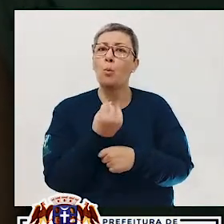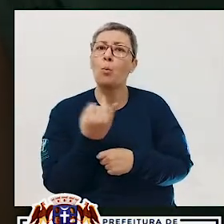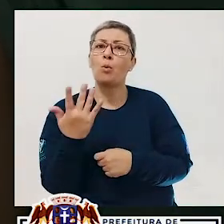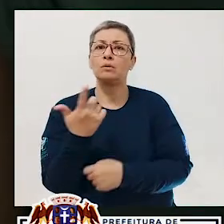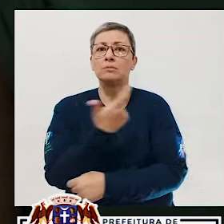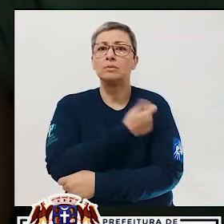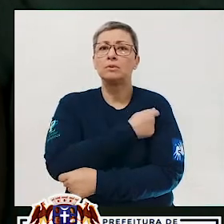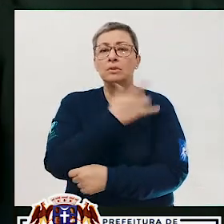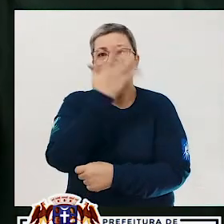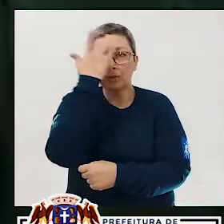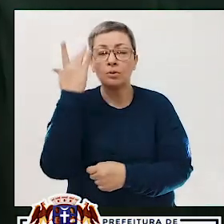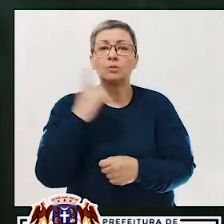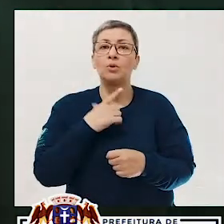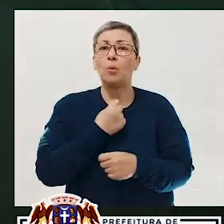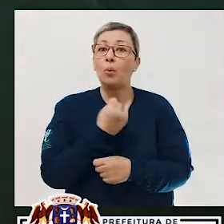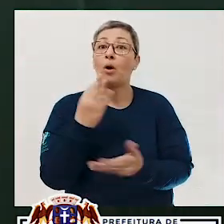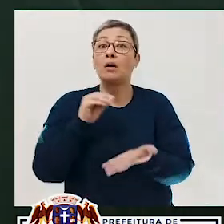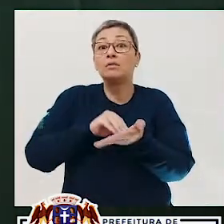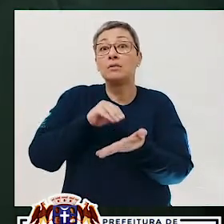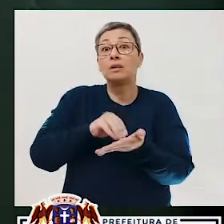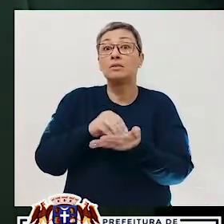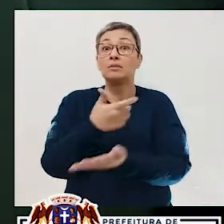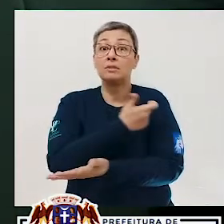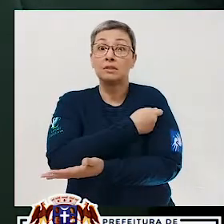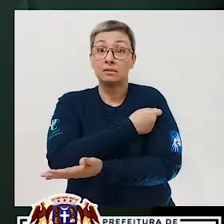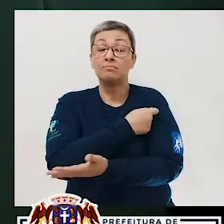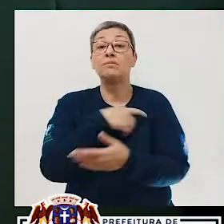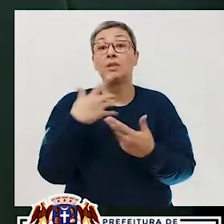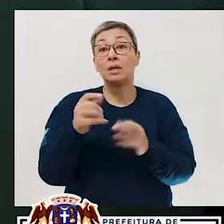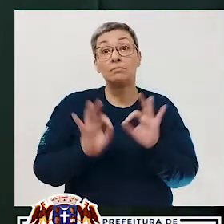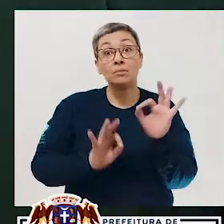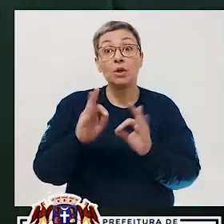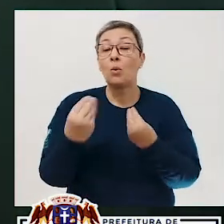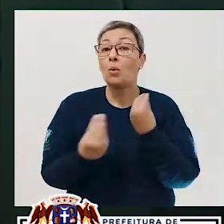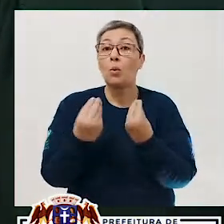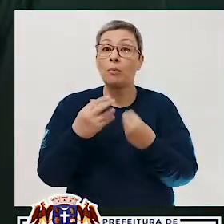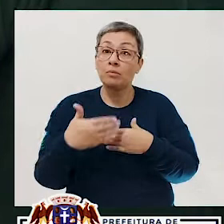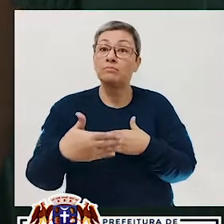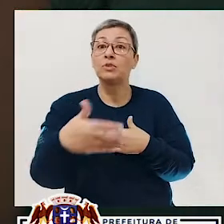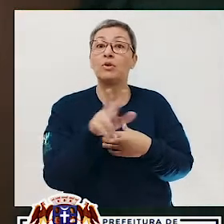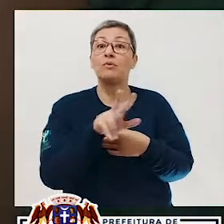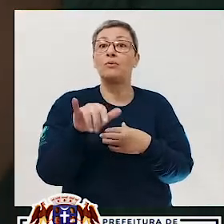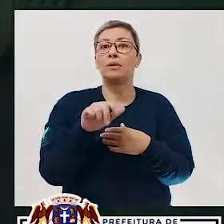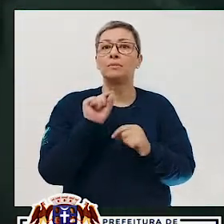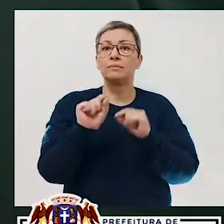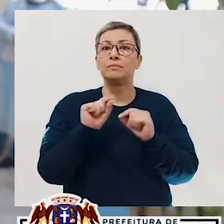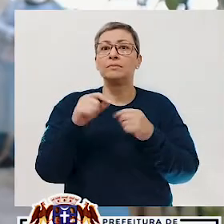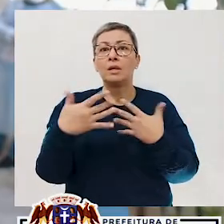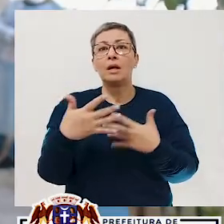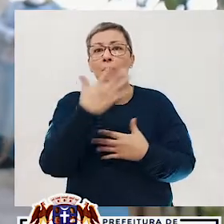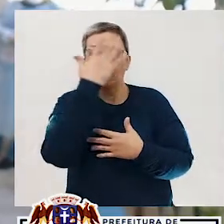quantas pessoas foram vacinadas, quantas que ainda faltam vacinar e planejar como serão os próximos passos.